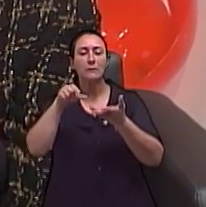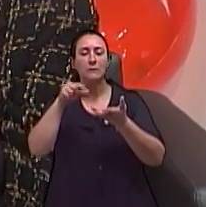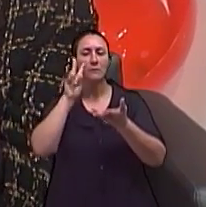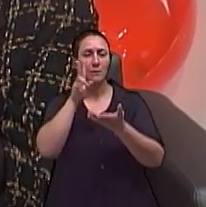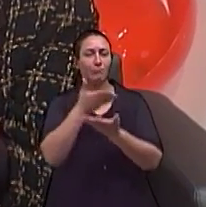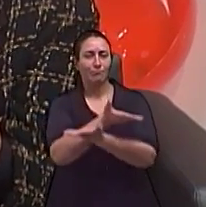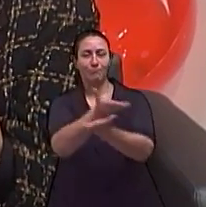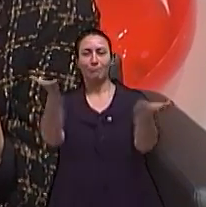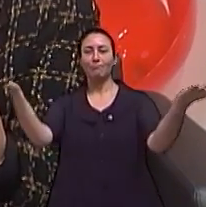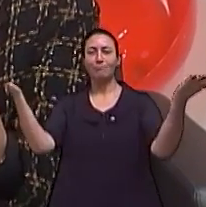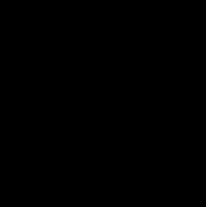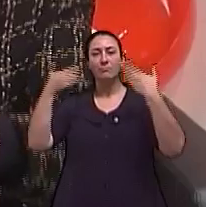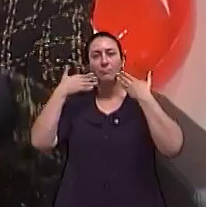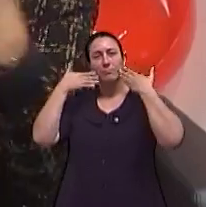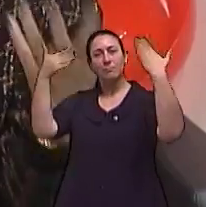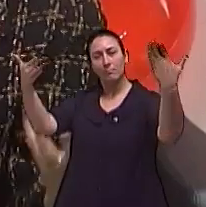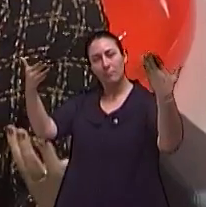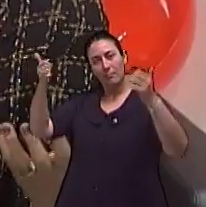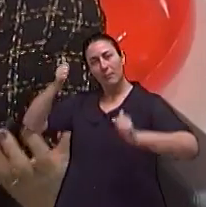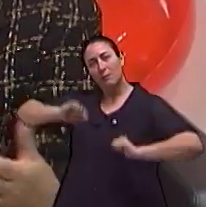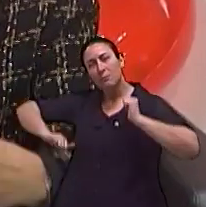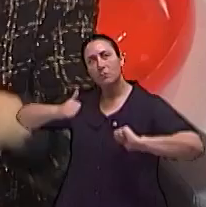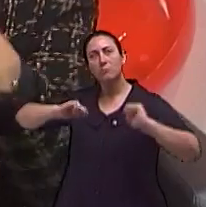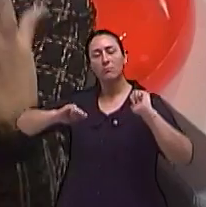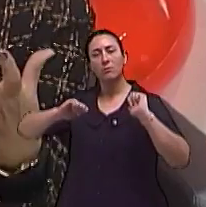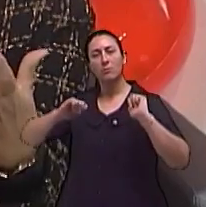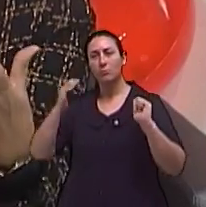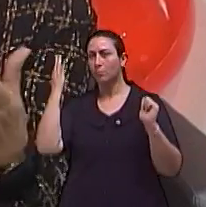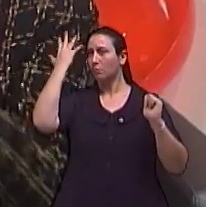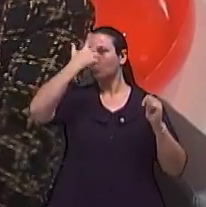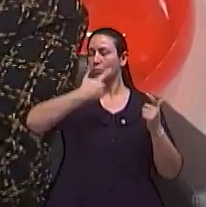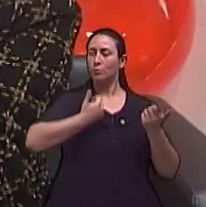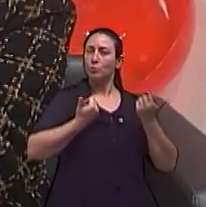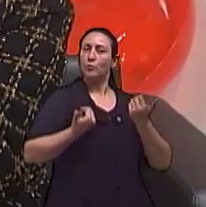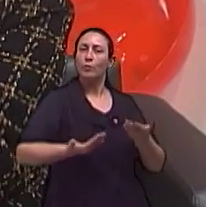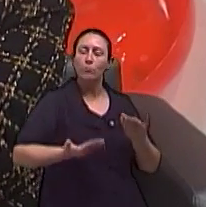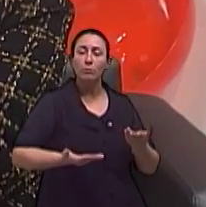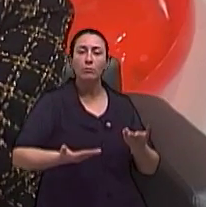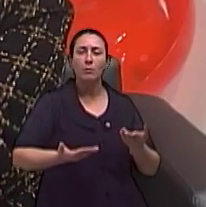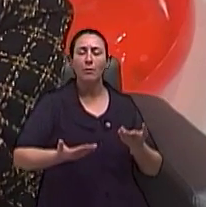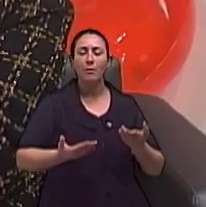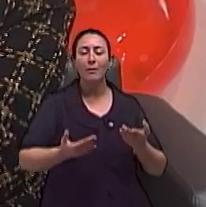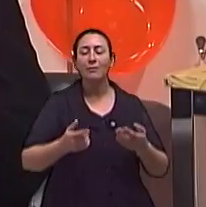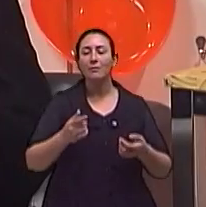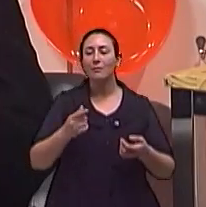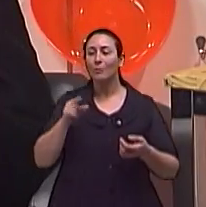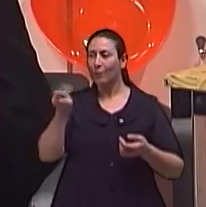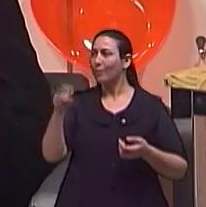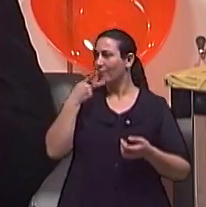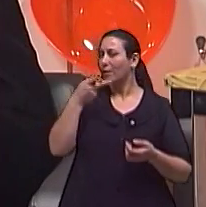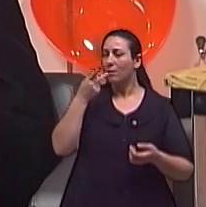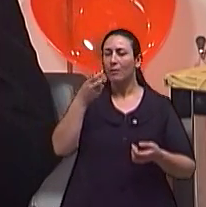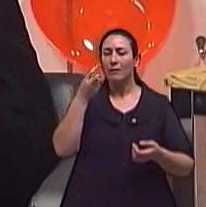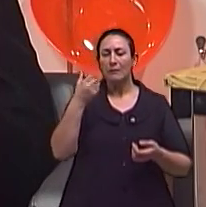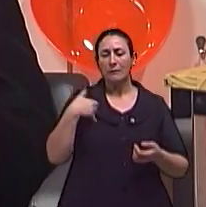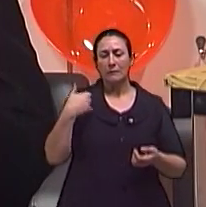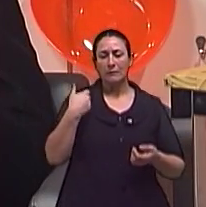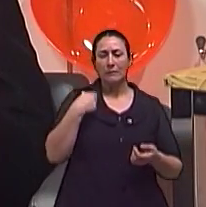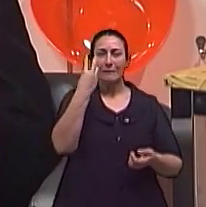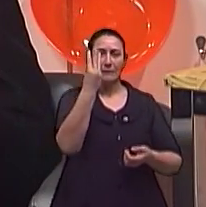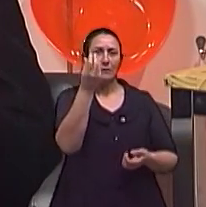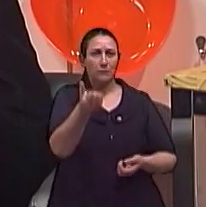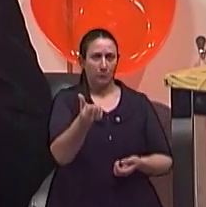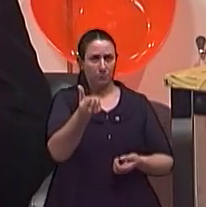de glamour, de juventude, quando tu colocas assim, 36 anos